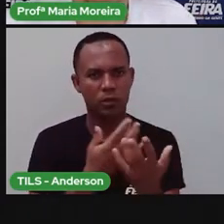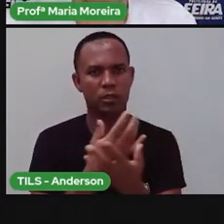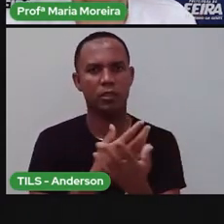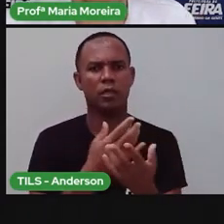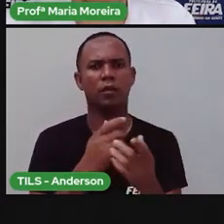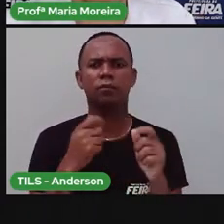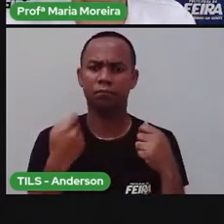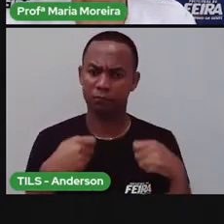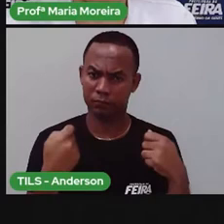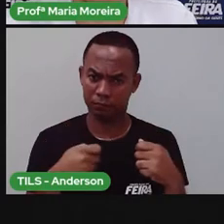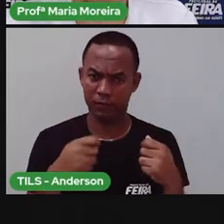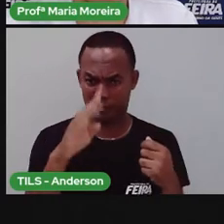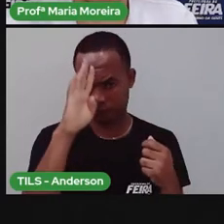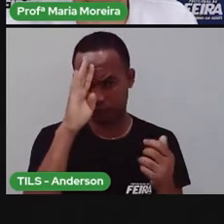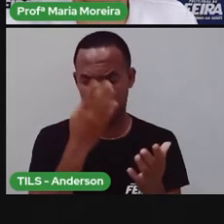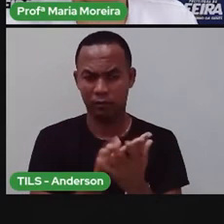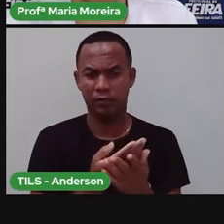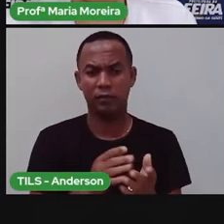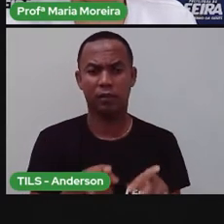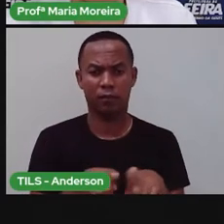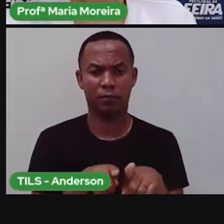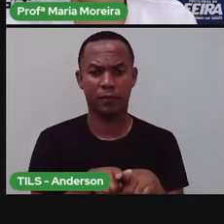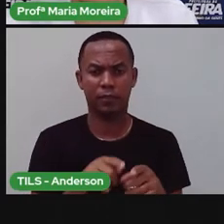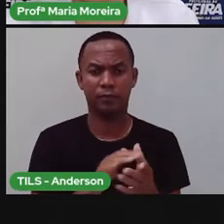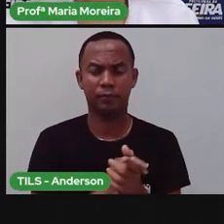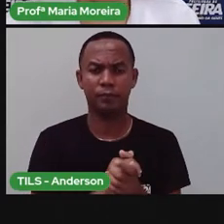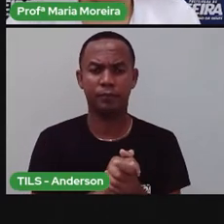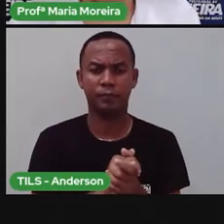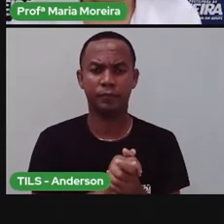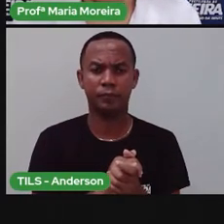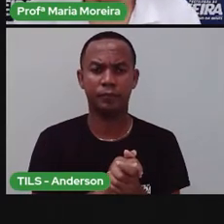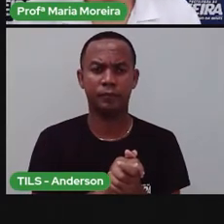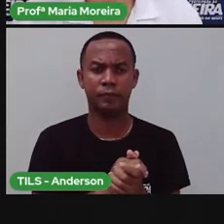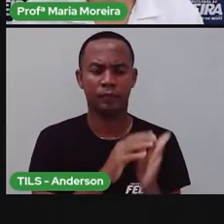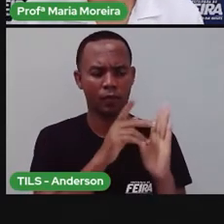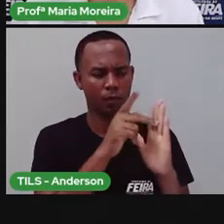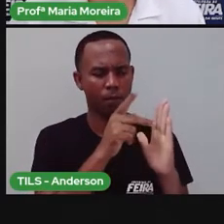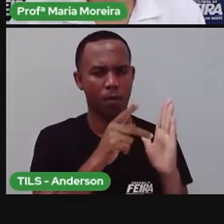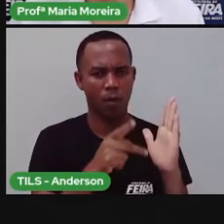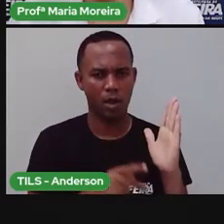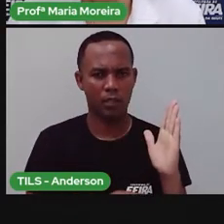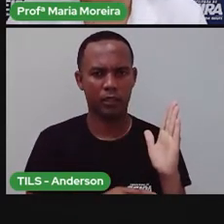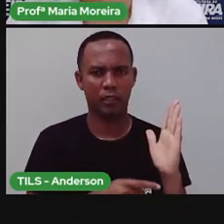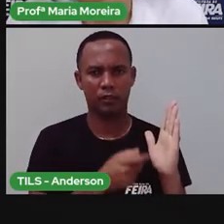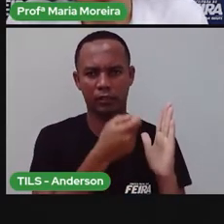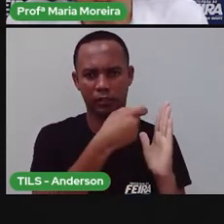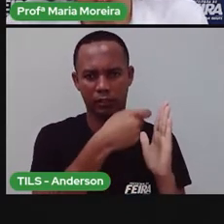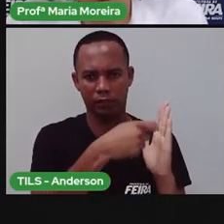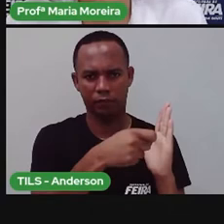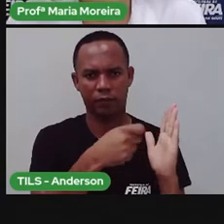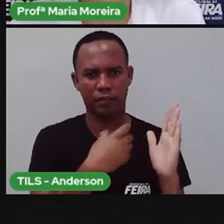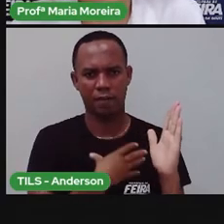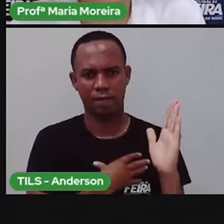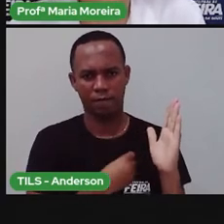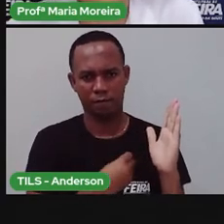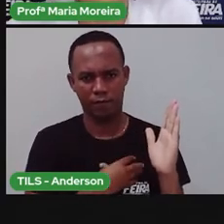acreditem. Vamos lá. O poeta, ele escrevia para seus filhos,